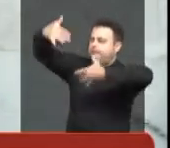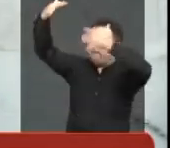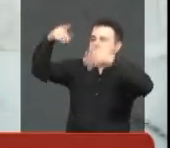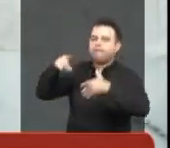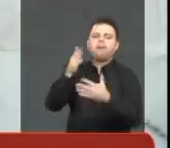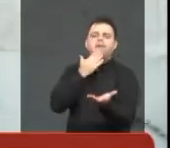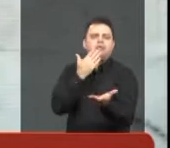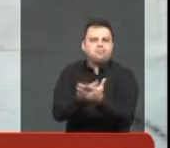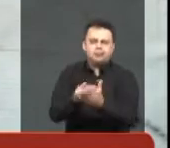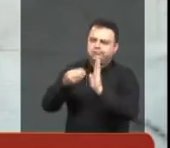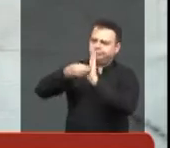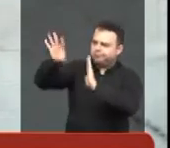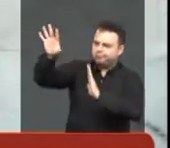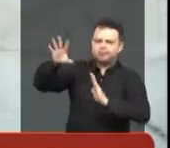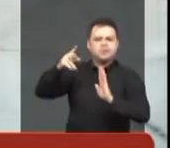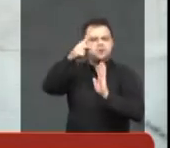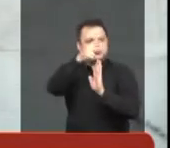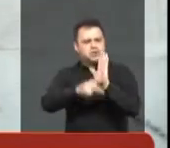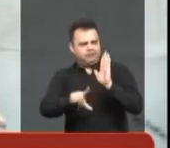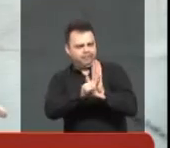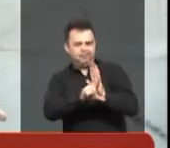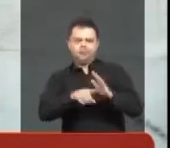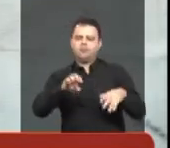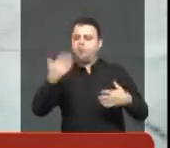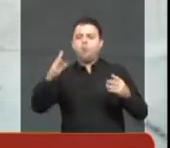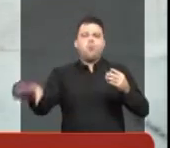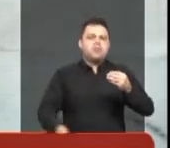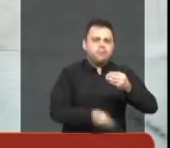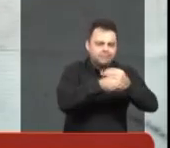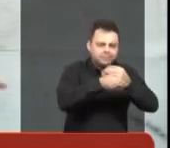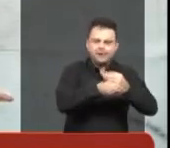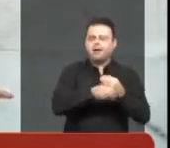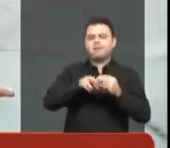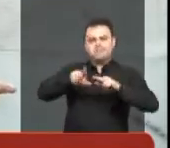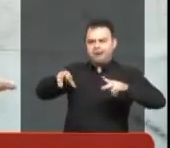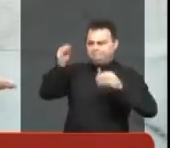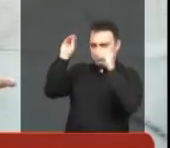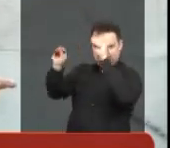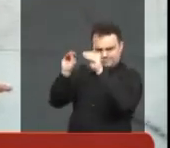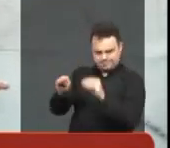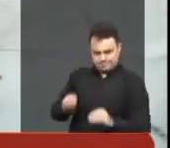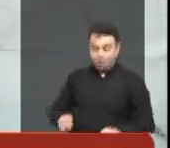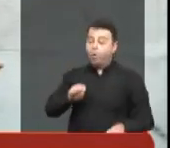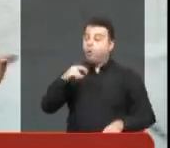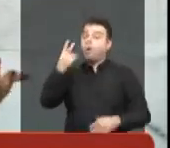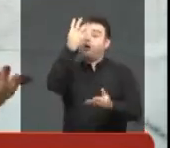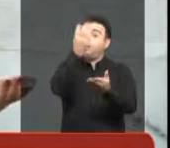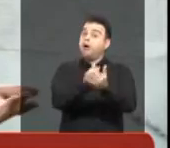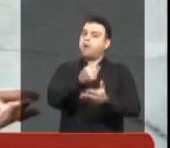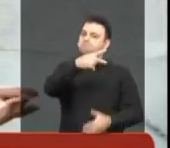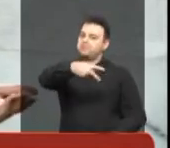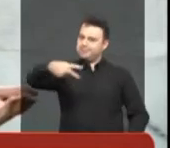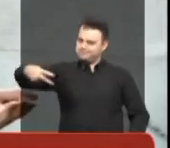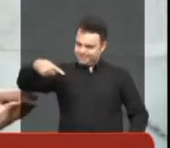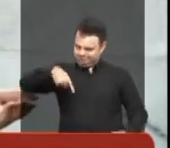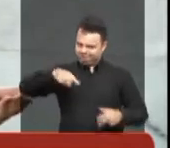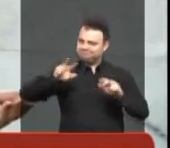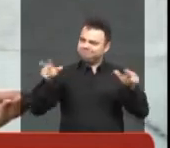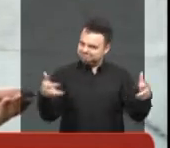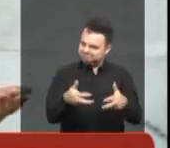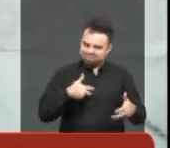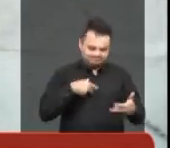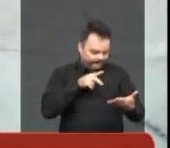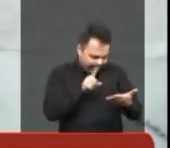indicações ao Executivo, os projetos de lei, de lei complementar e tudo mais. E pelo aplicativo também